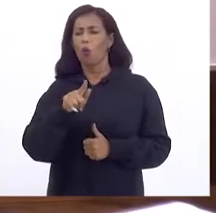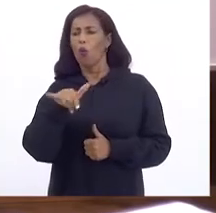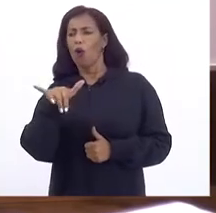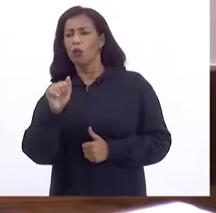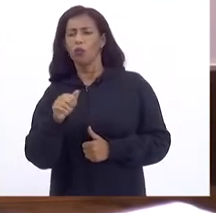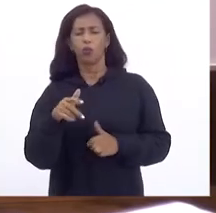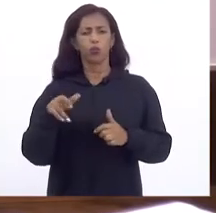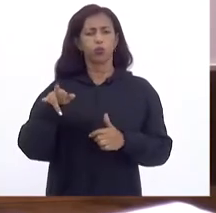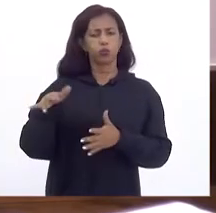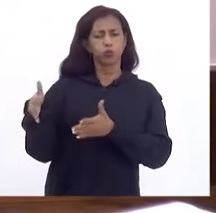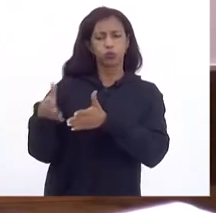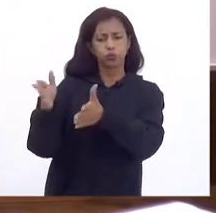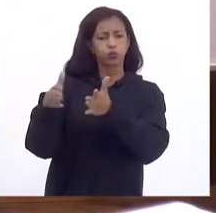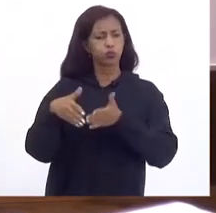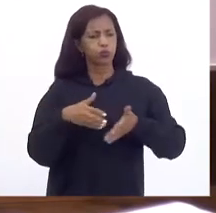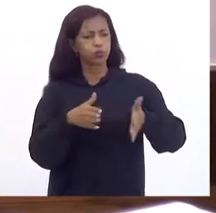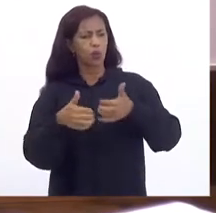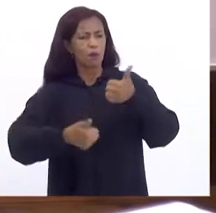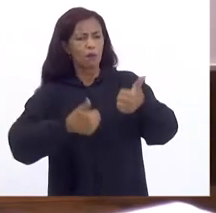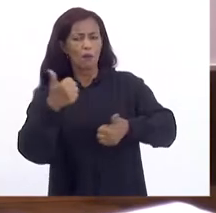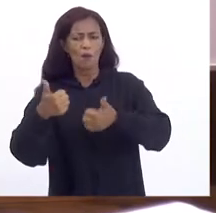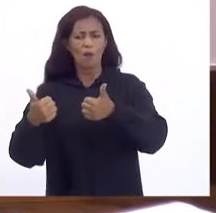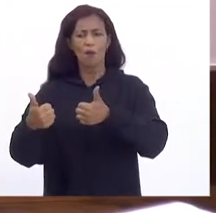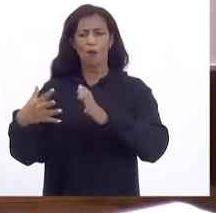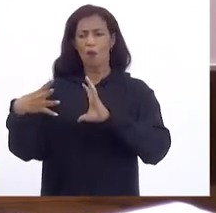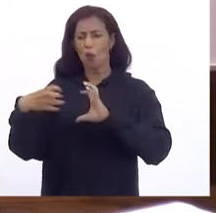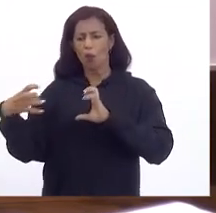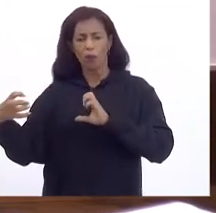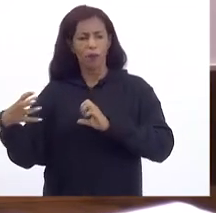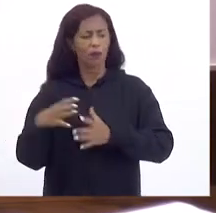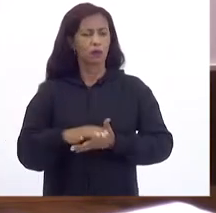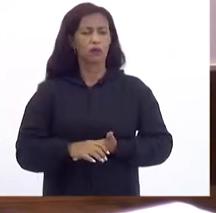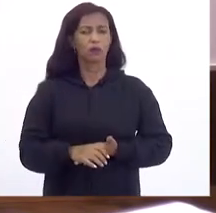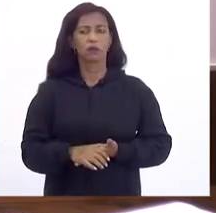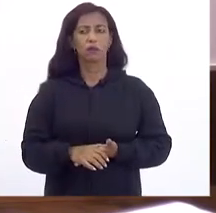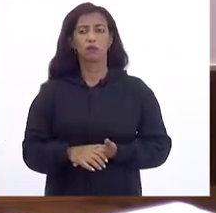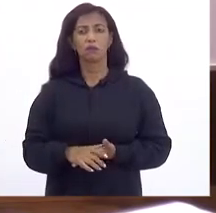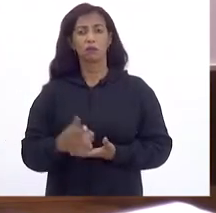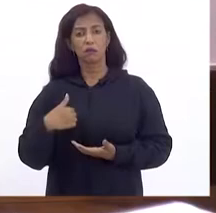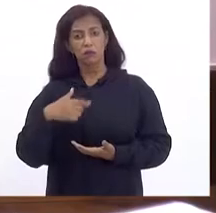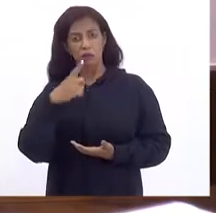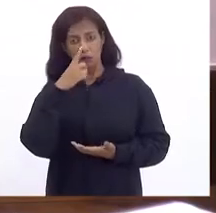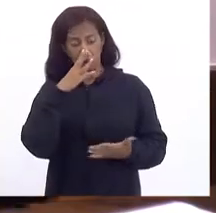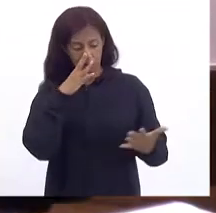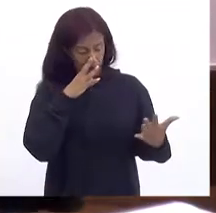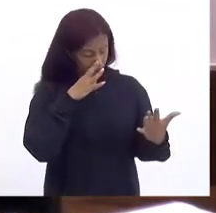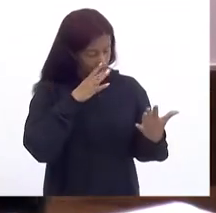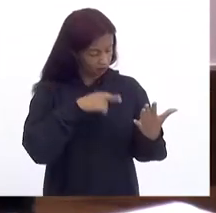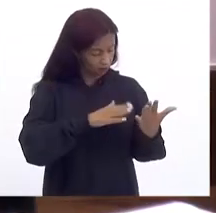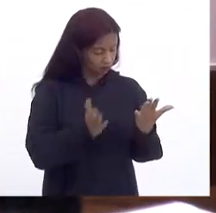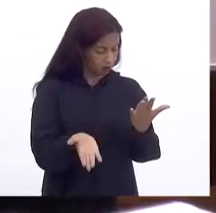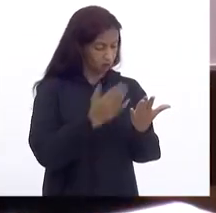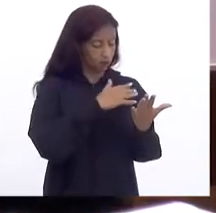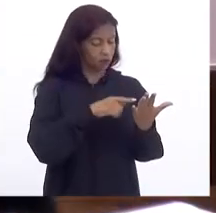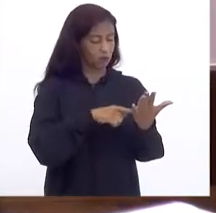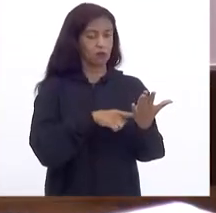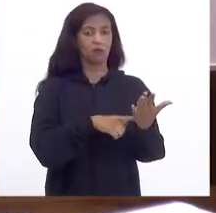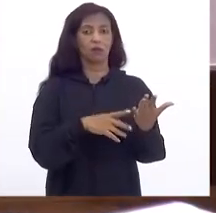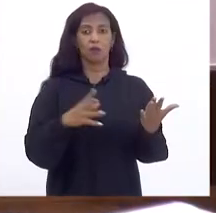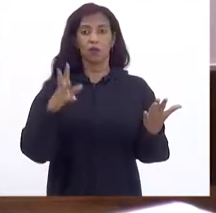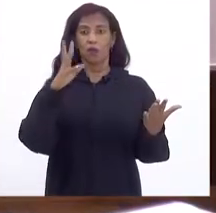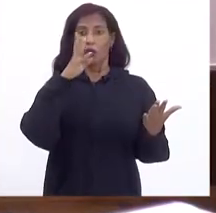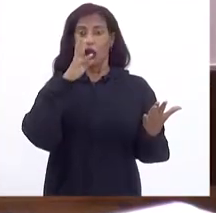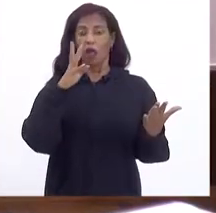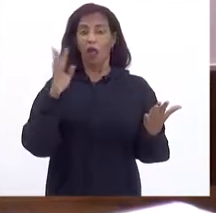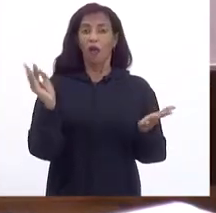Com a ETA E o Bombeamento Do Lameirão Aí fico surpreso Que